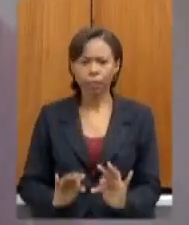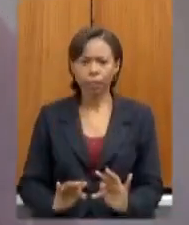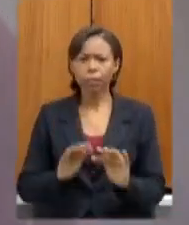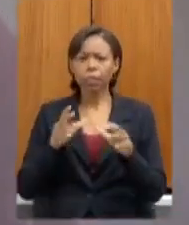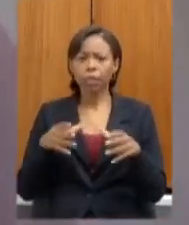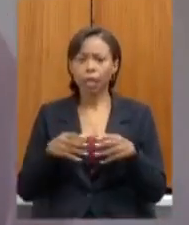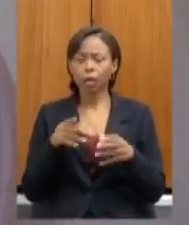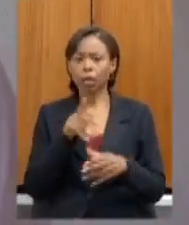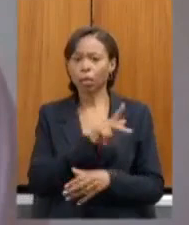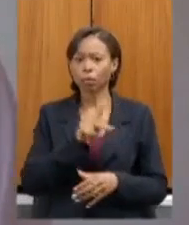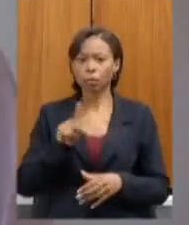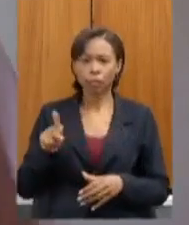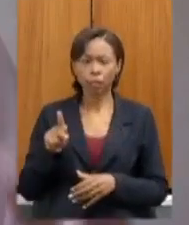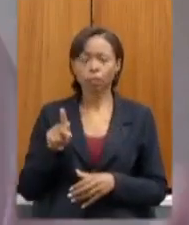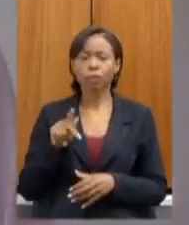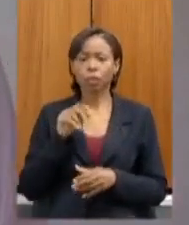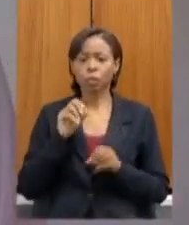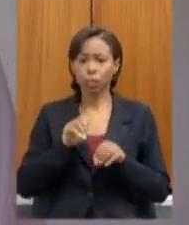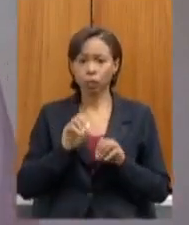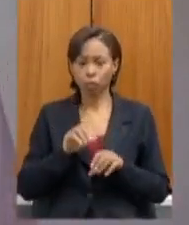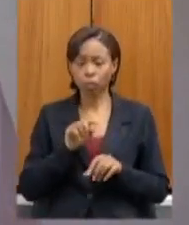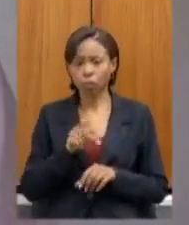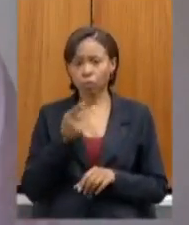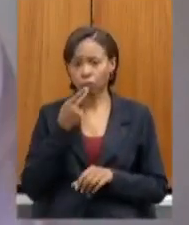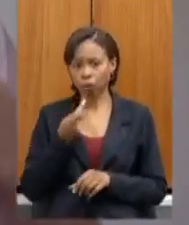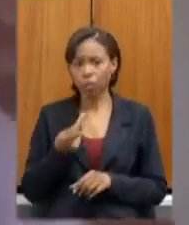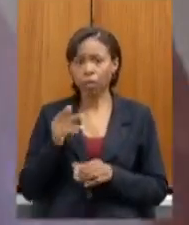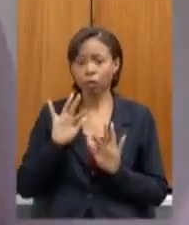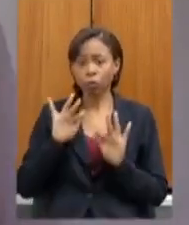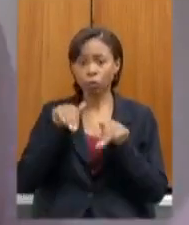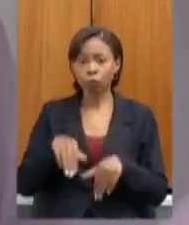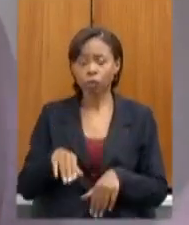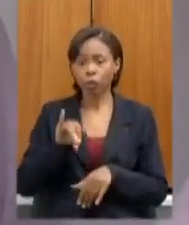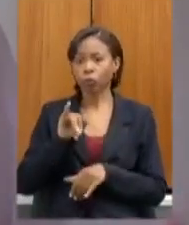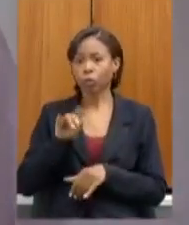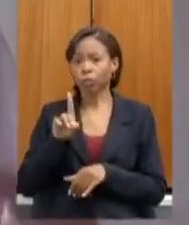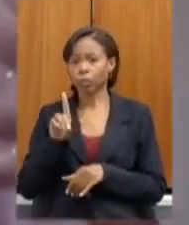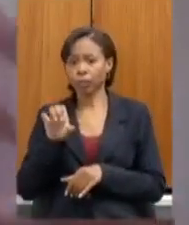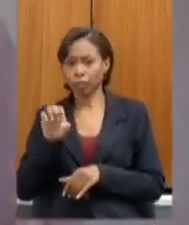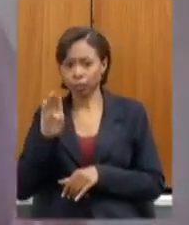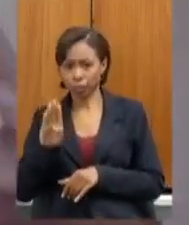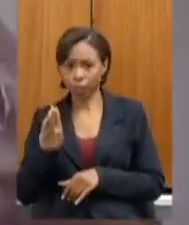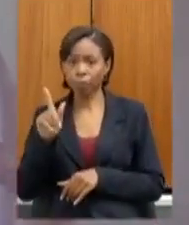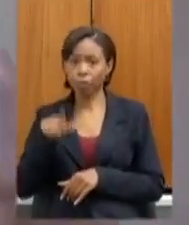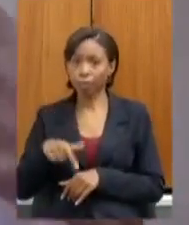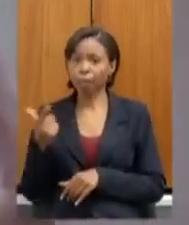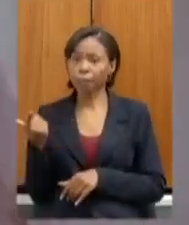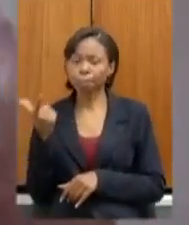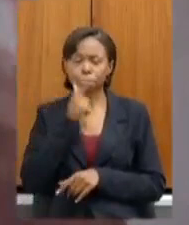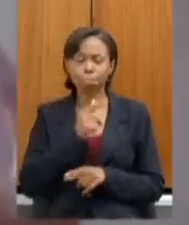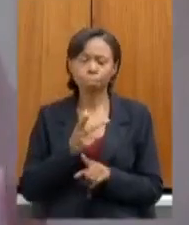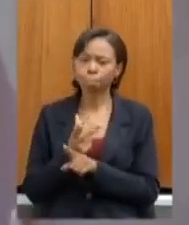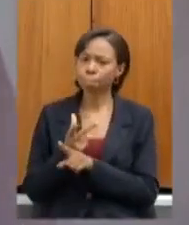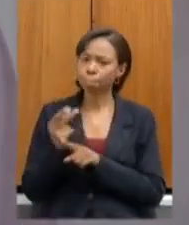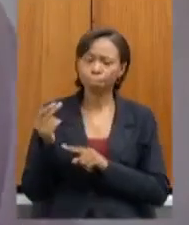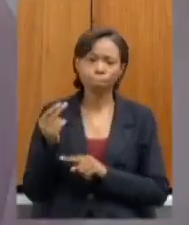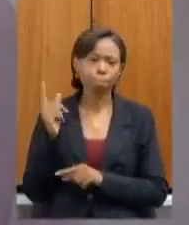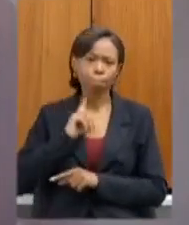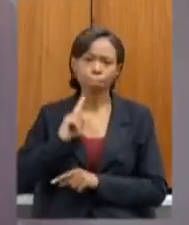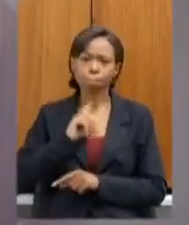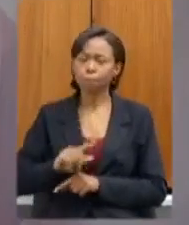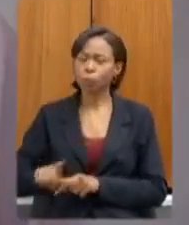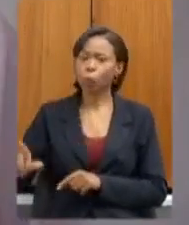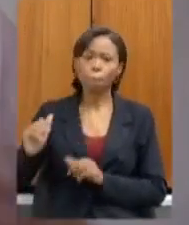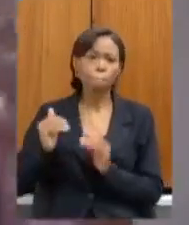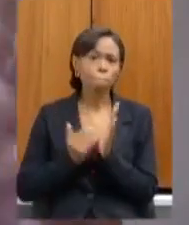feche a nossa audiência falando desse IDEB que é uma grande conquista para o Estado temos o maior IDEB da história do ensino médio em Minas